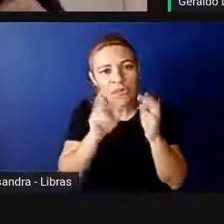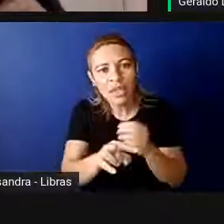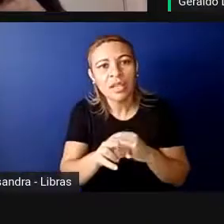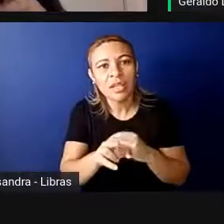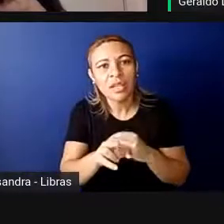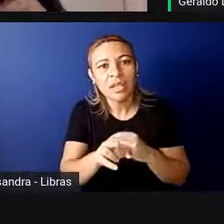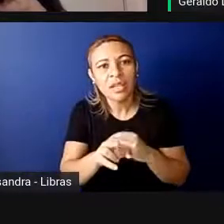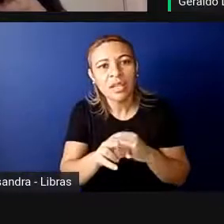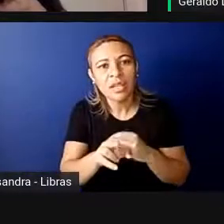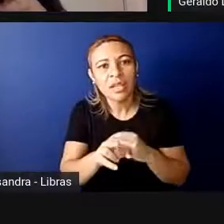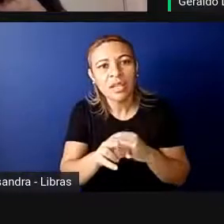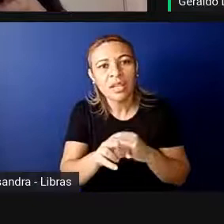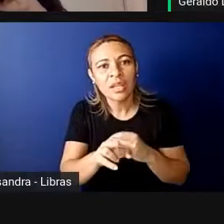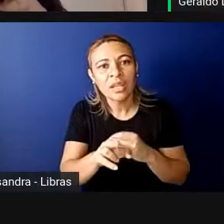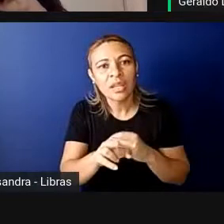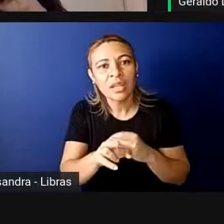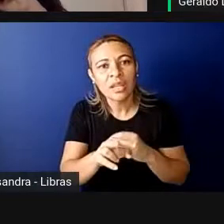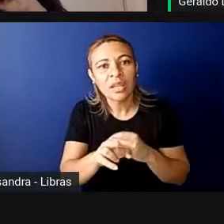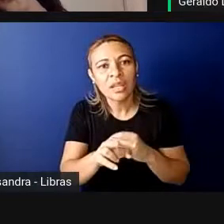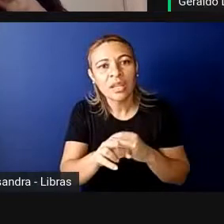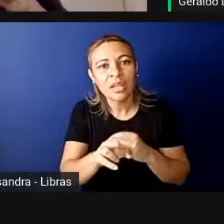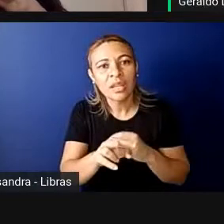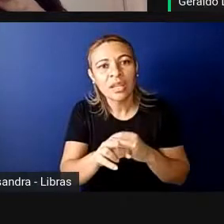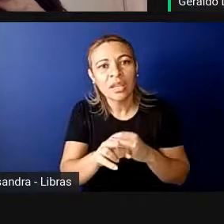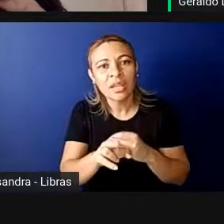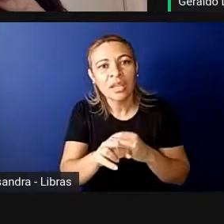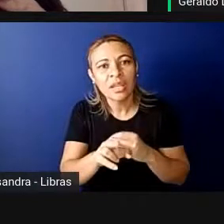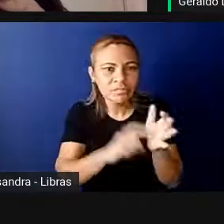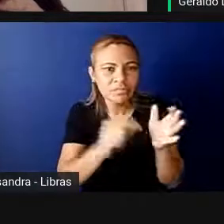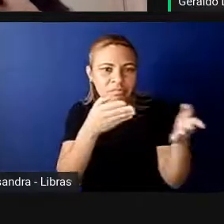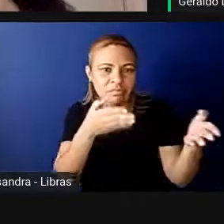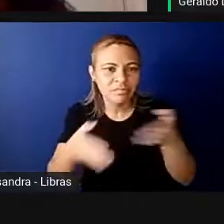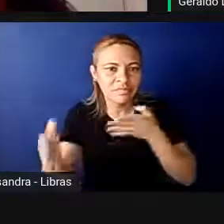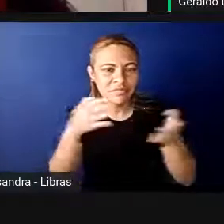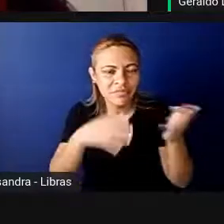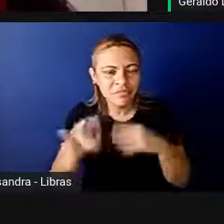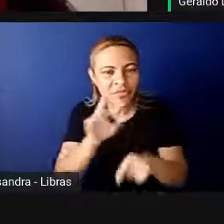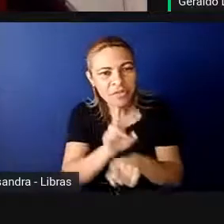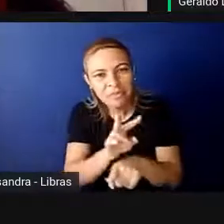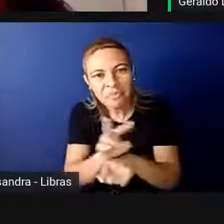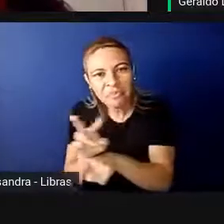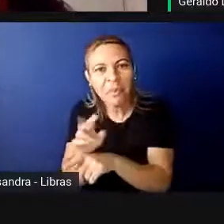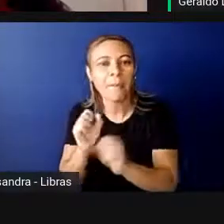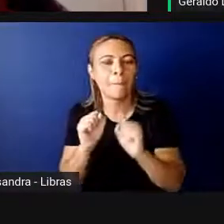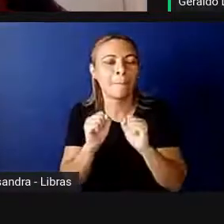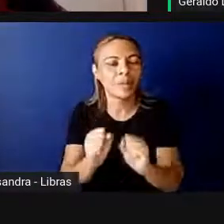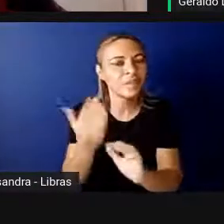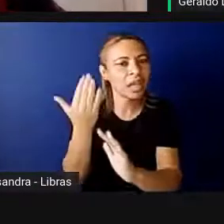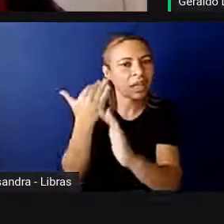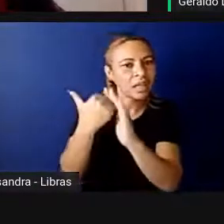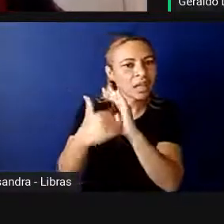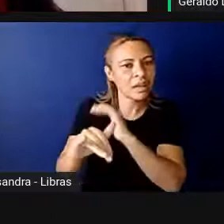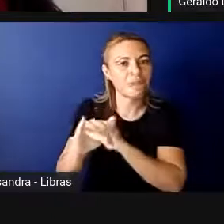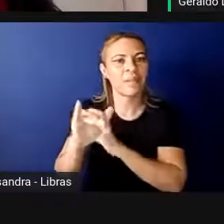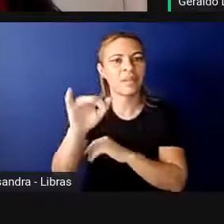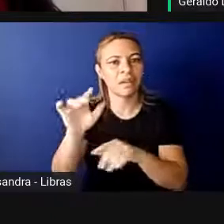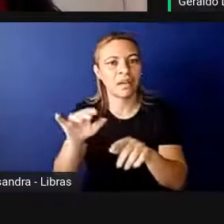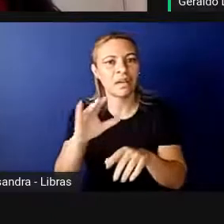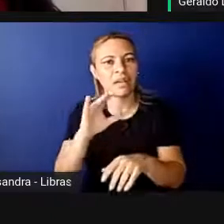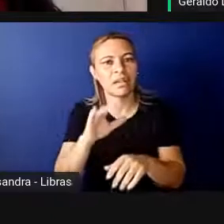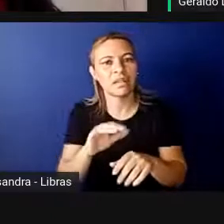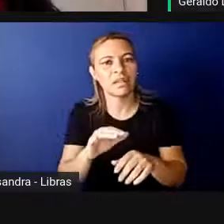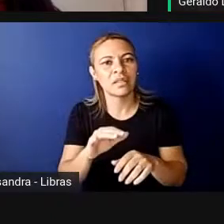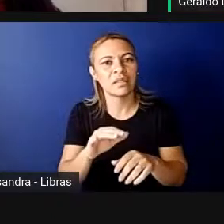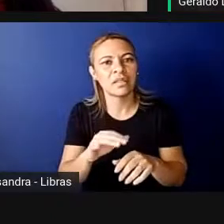podem compartilhar com seus amigos para que também assistam e encaminhem essa nossa